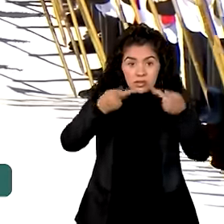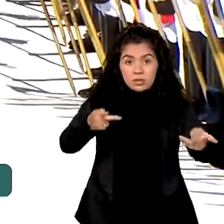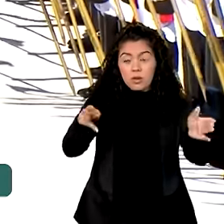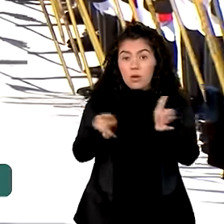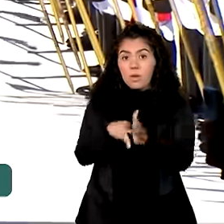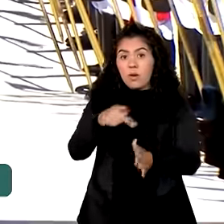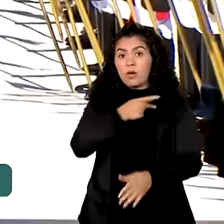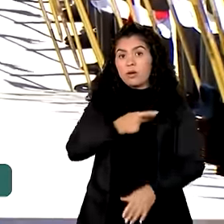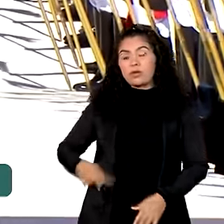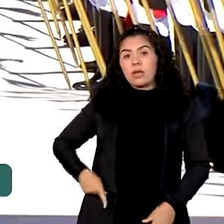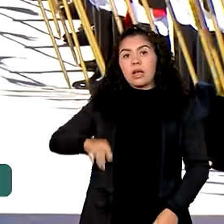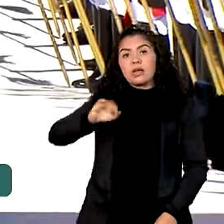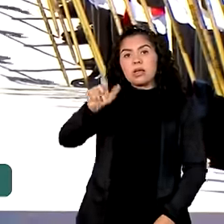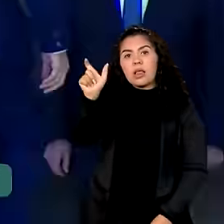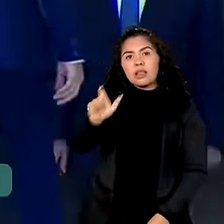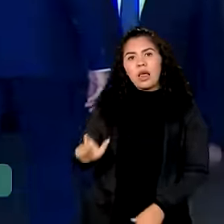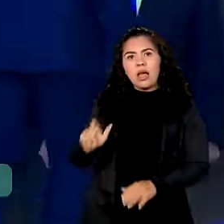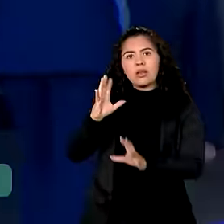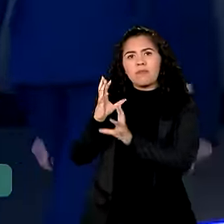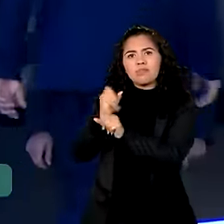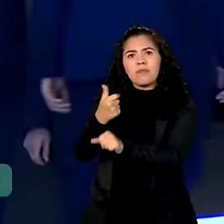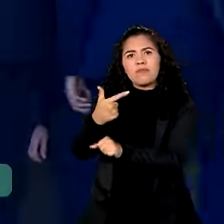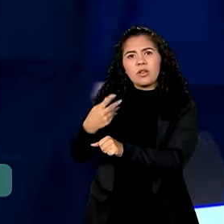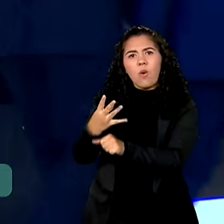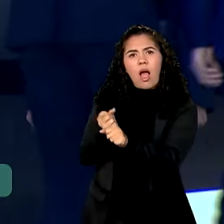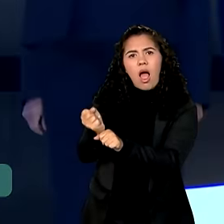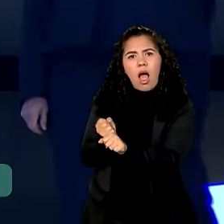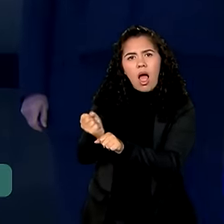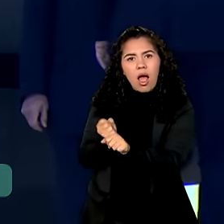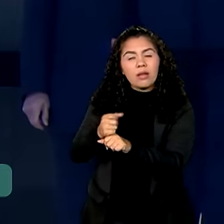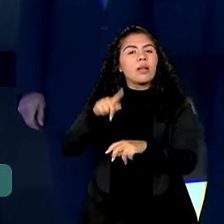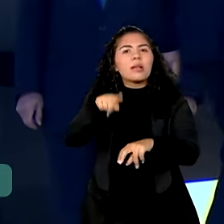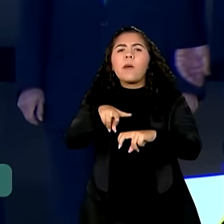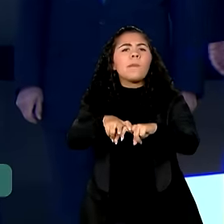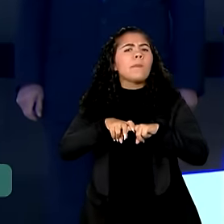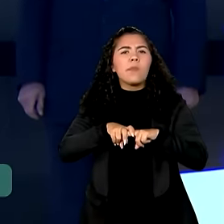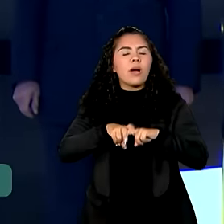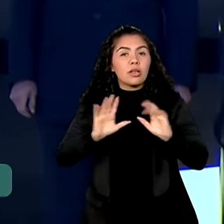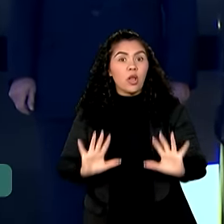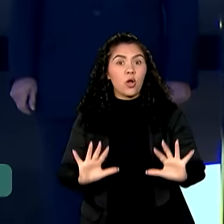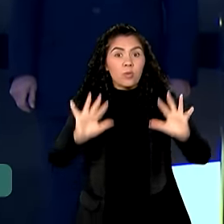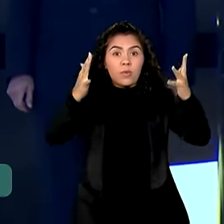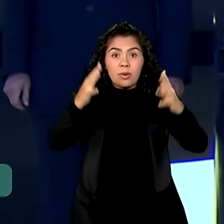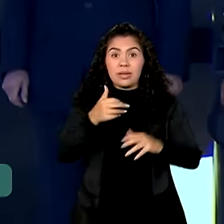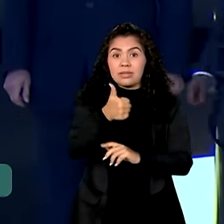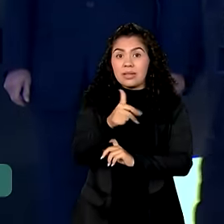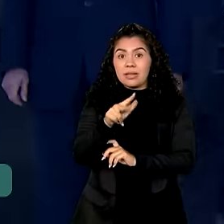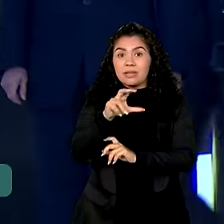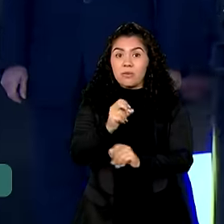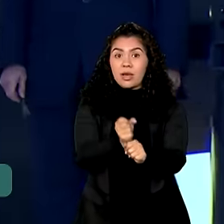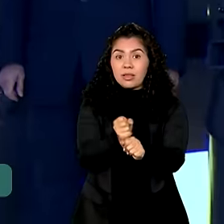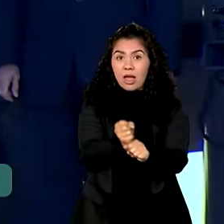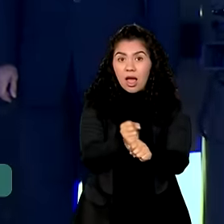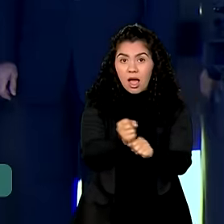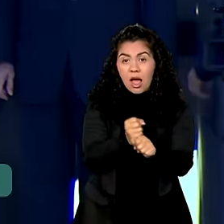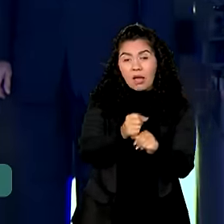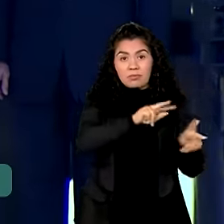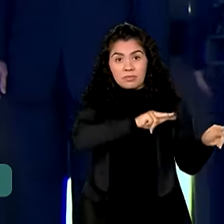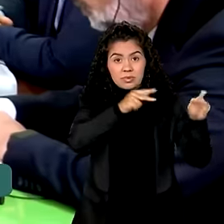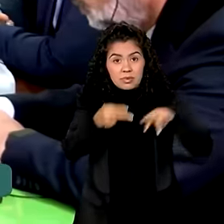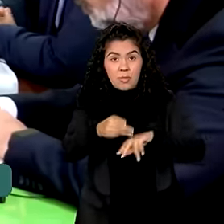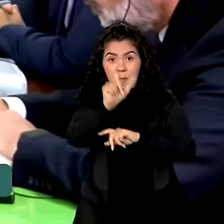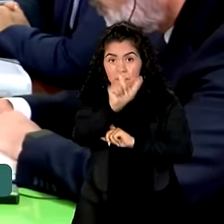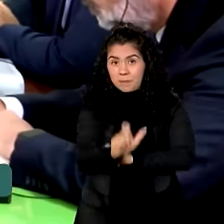da Itália em 24 anos e acontece em comemoração aos 150 anos da imigração italiana no